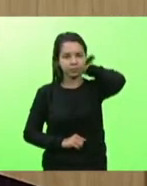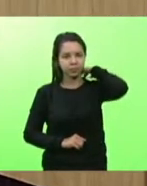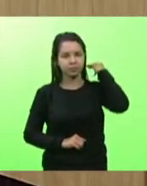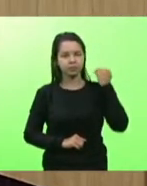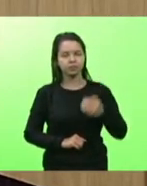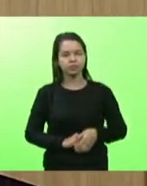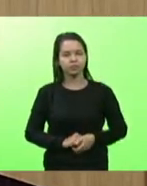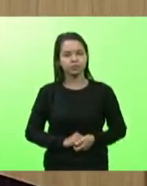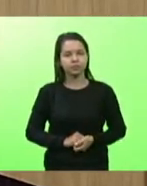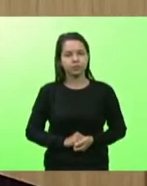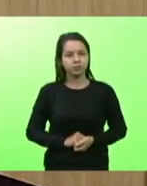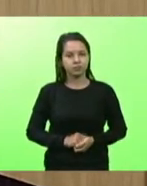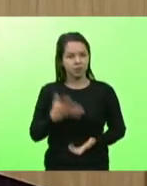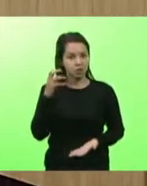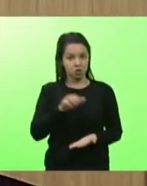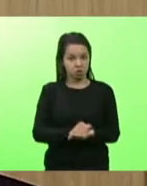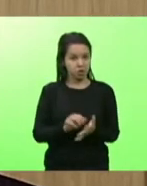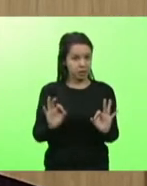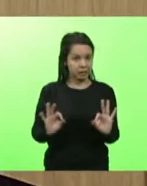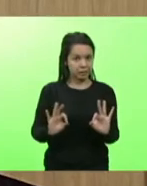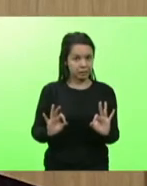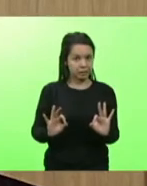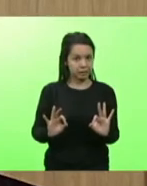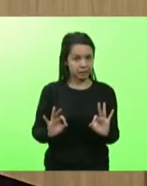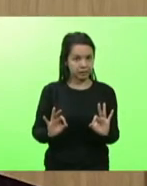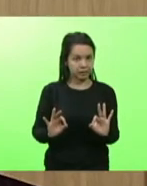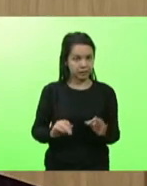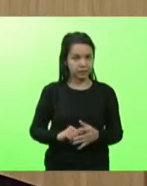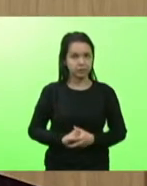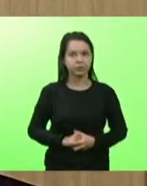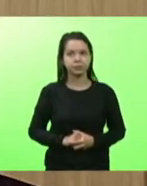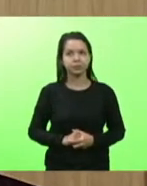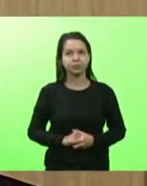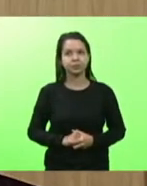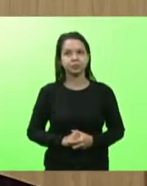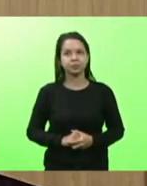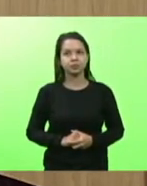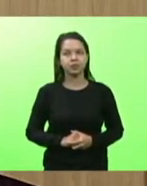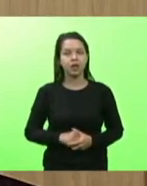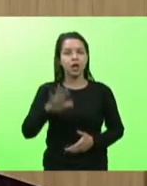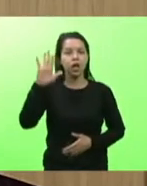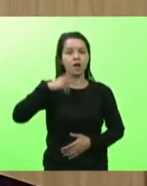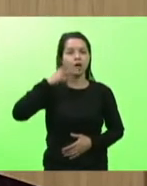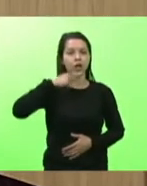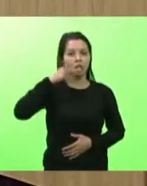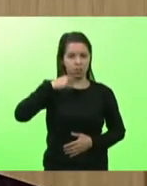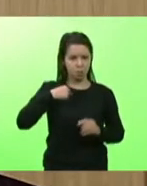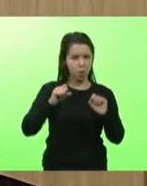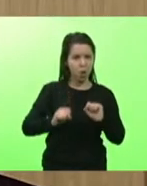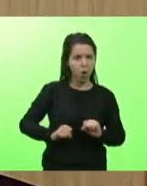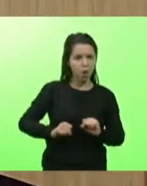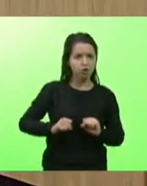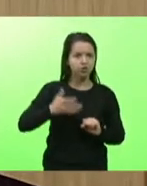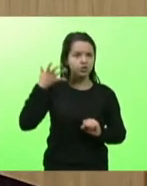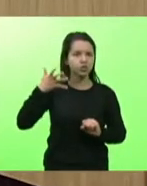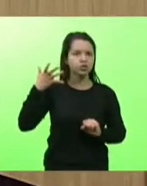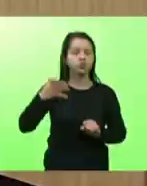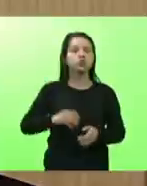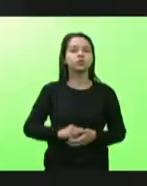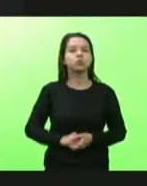não havendo oradores. Senhor presidente, deputado Kennedy, se puder me dar a palavra. Sim, deputado Kennedy.